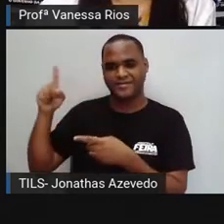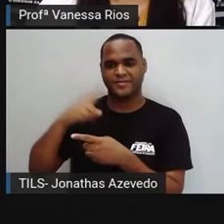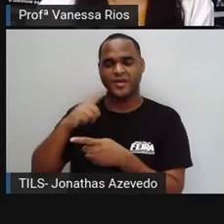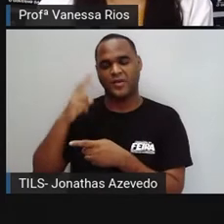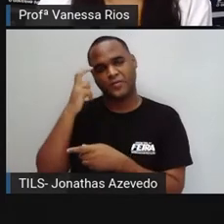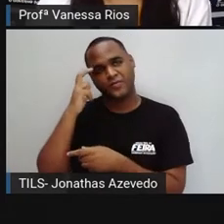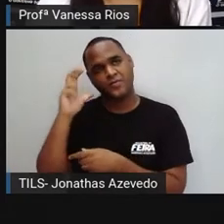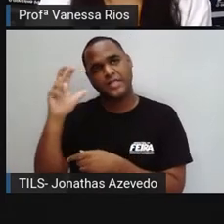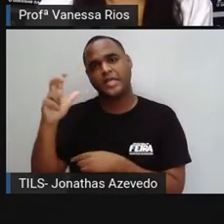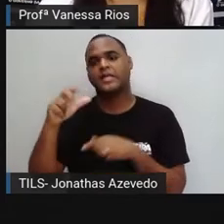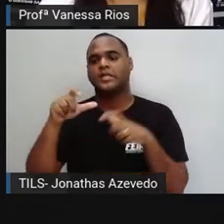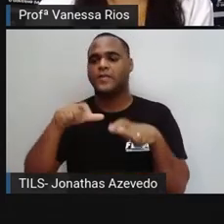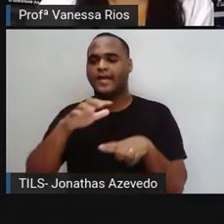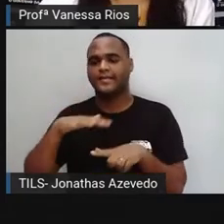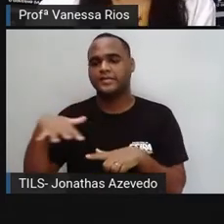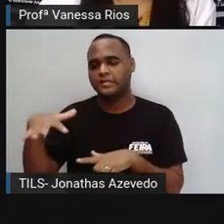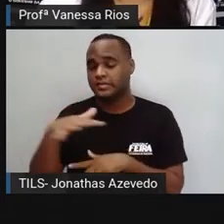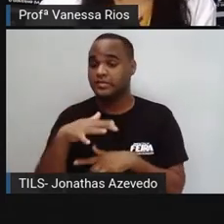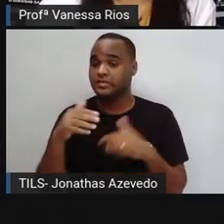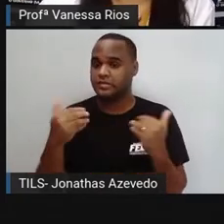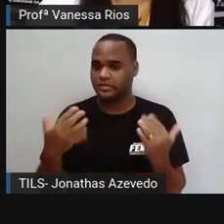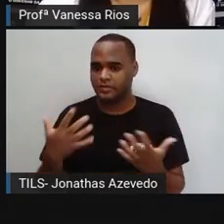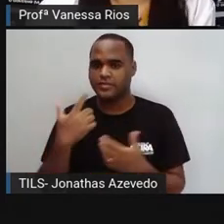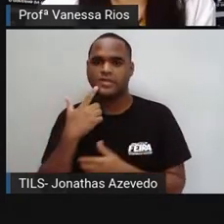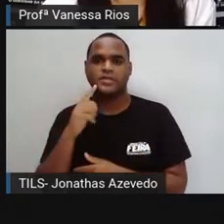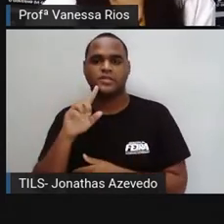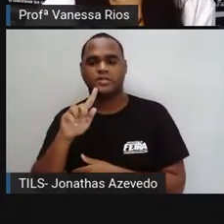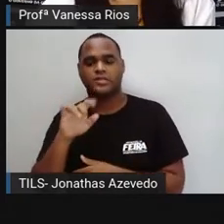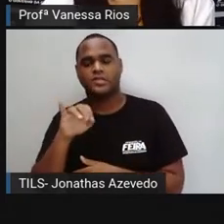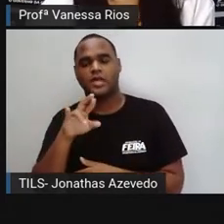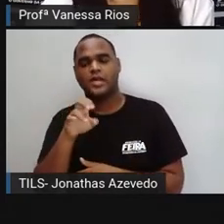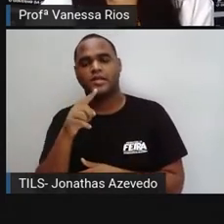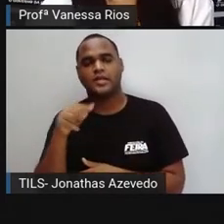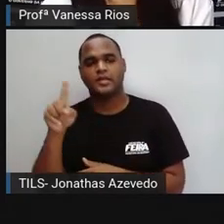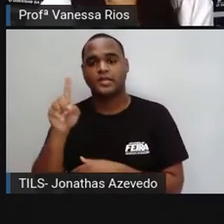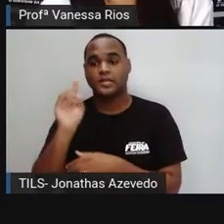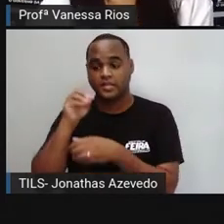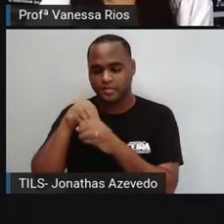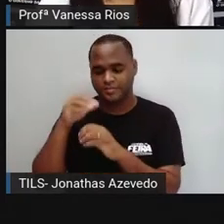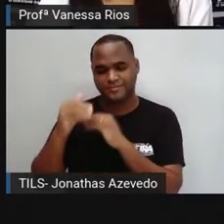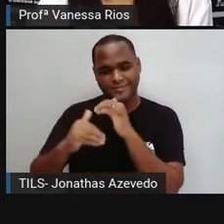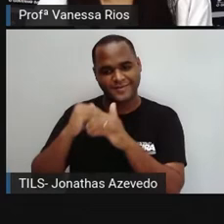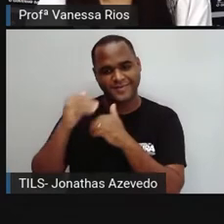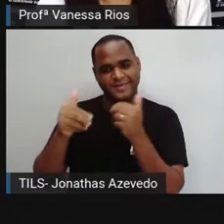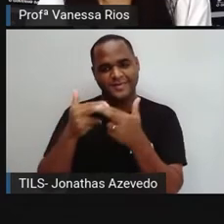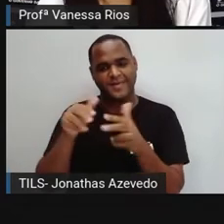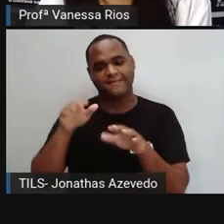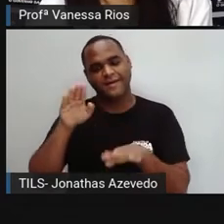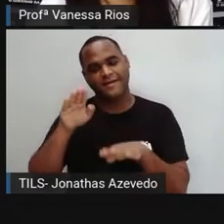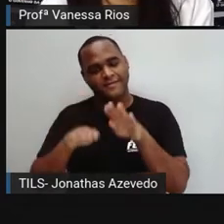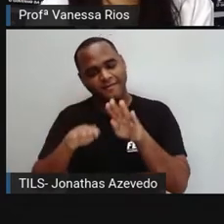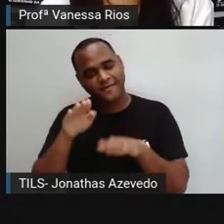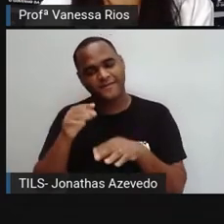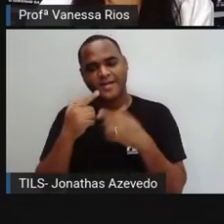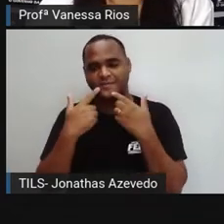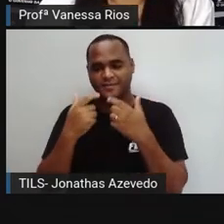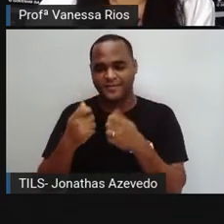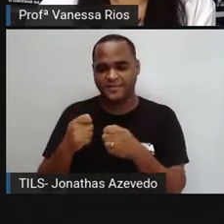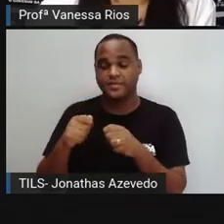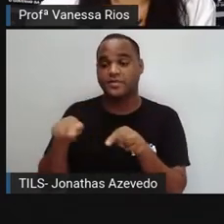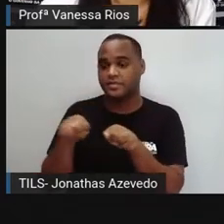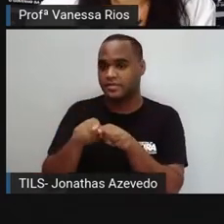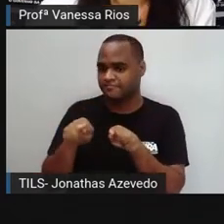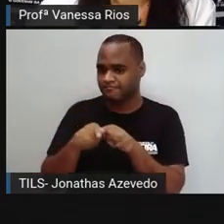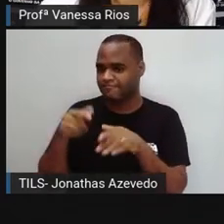culturais, regionais, então, as gírias entram dentro desse processo de variações linguísticas e